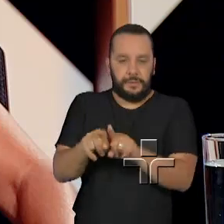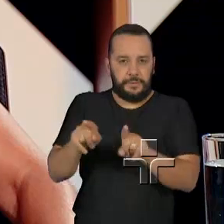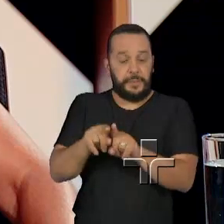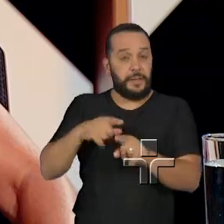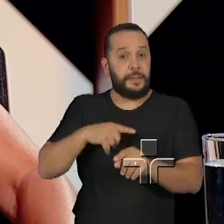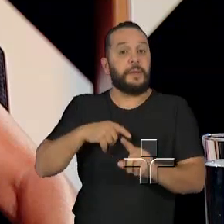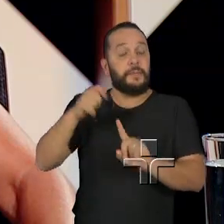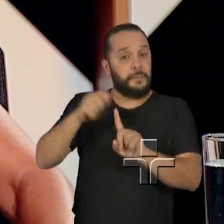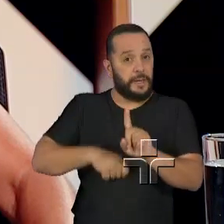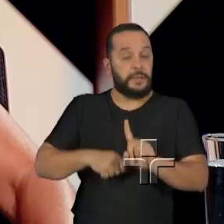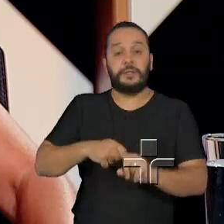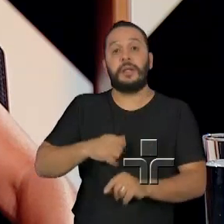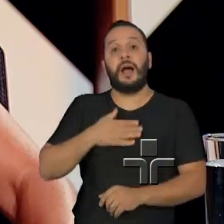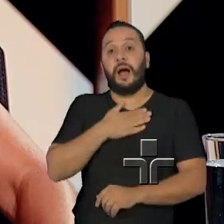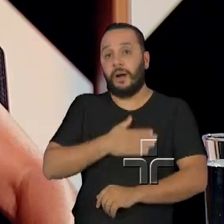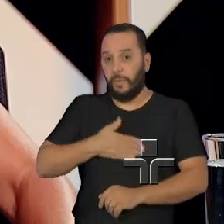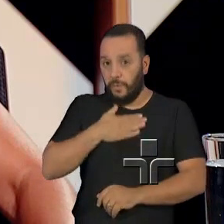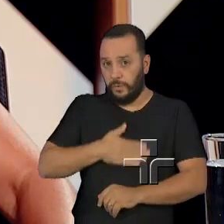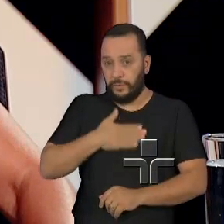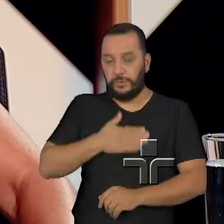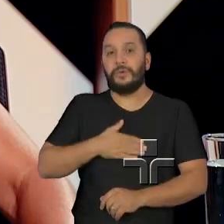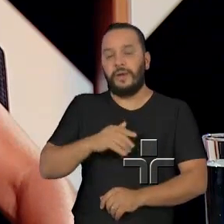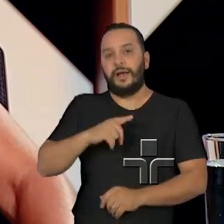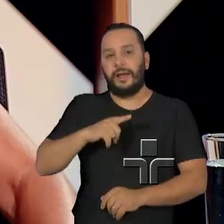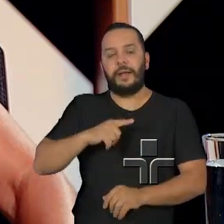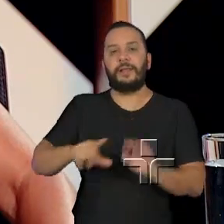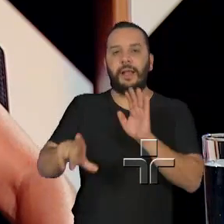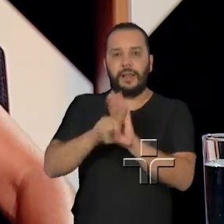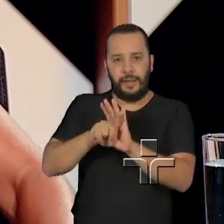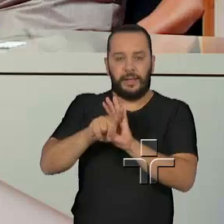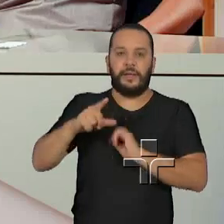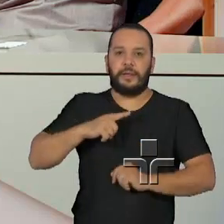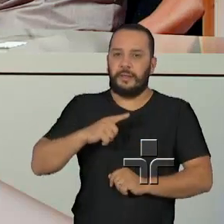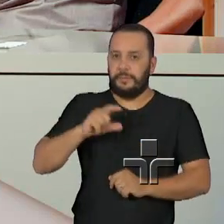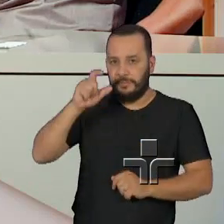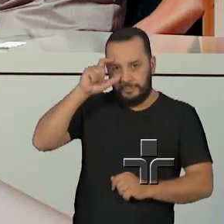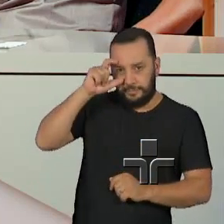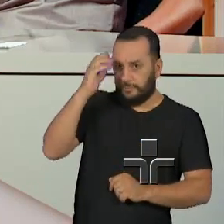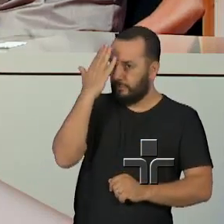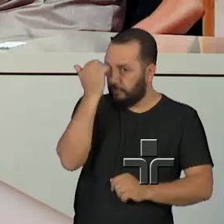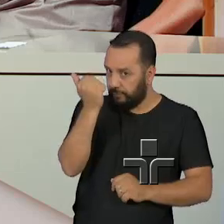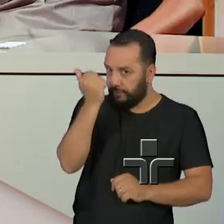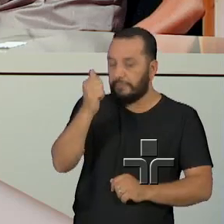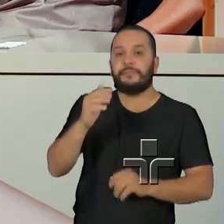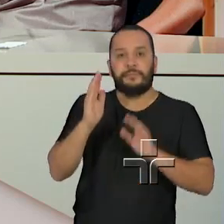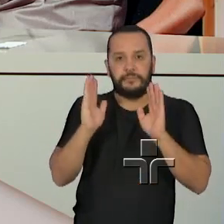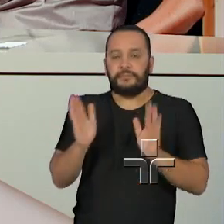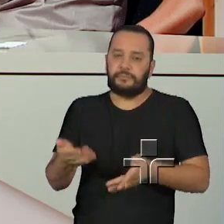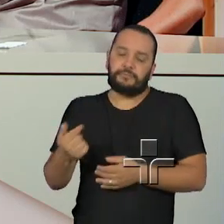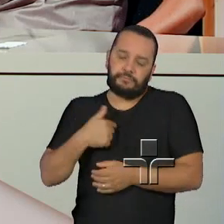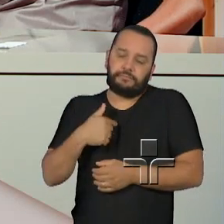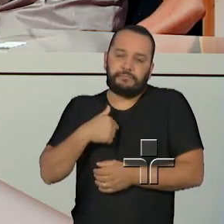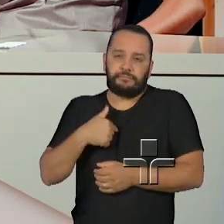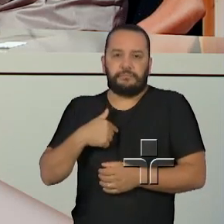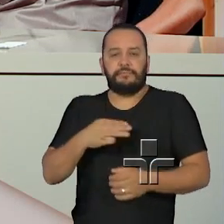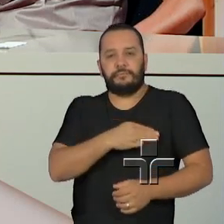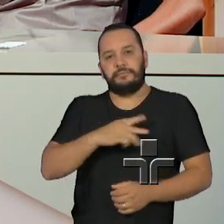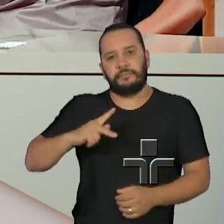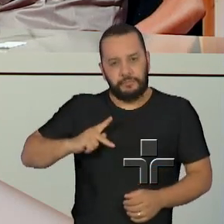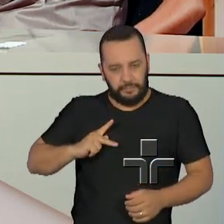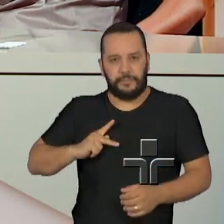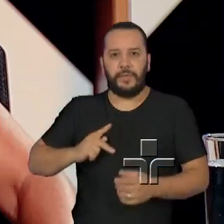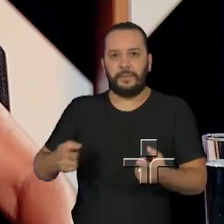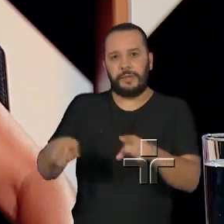Pen, que a gente trata da violência doméstica e familiar, também com grandes expertises. Foi realizado pela Escola Superior do Ministério Público, em parceria com a